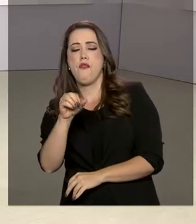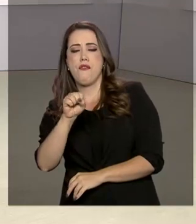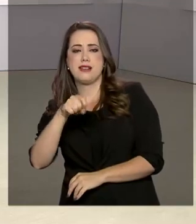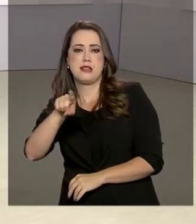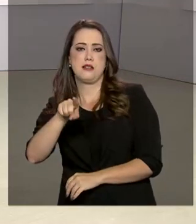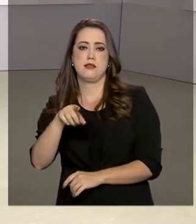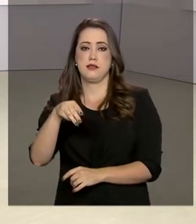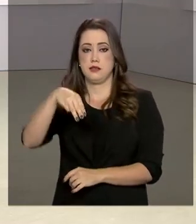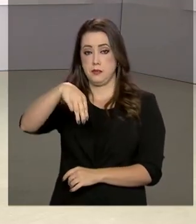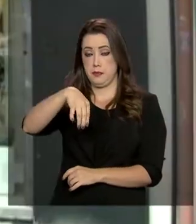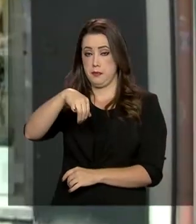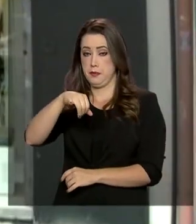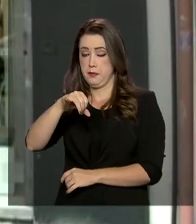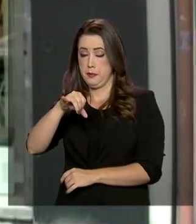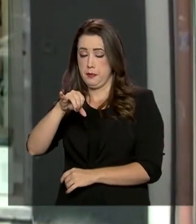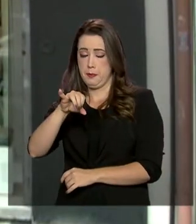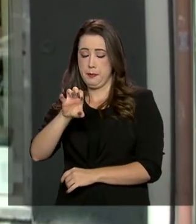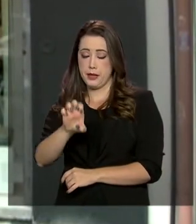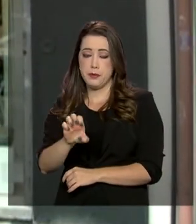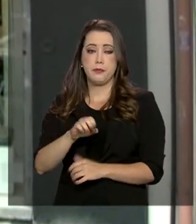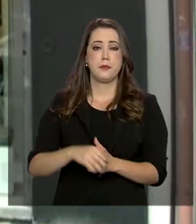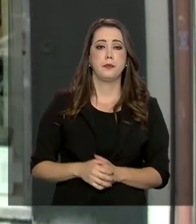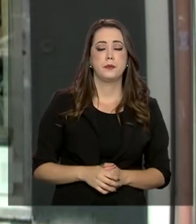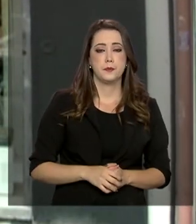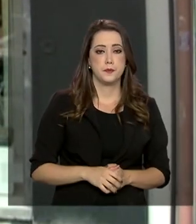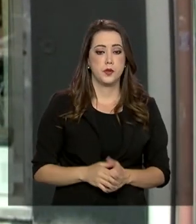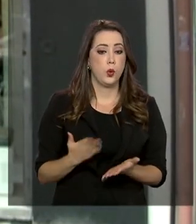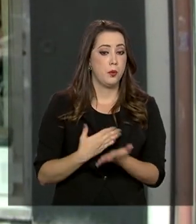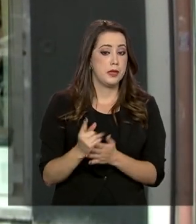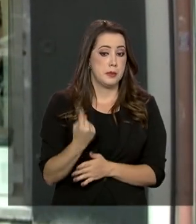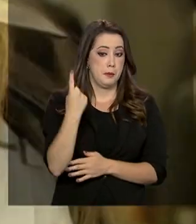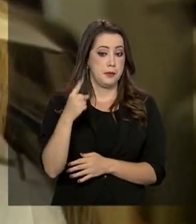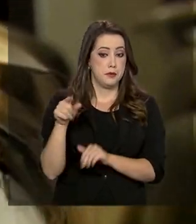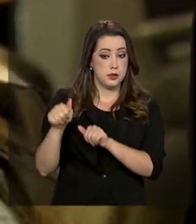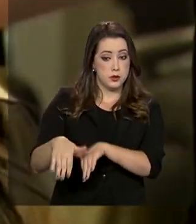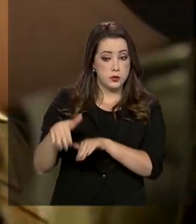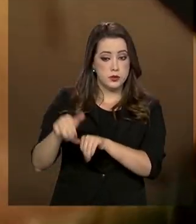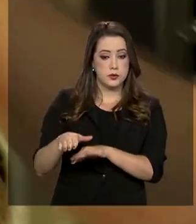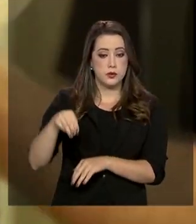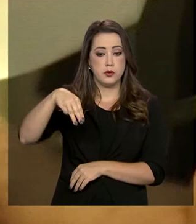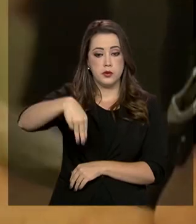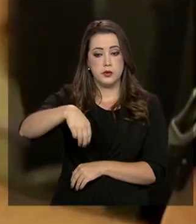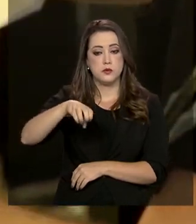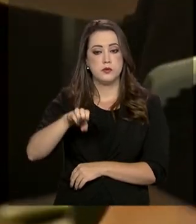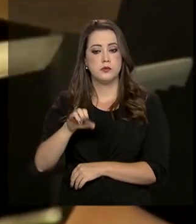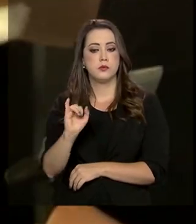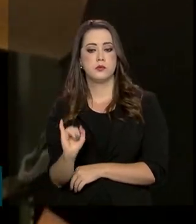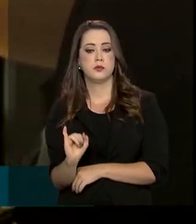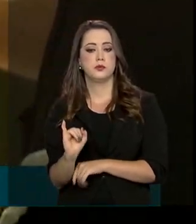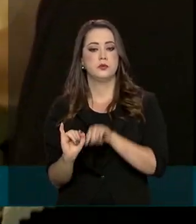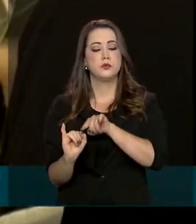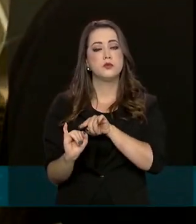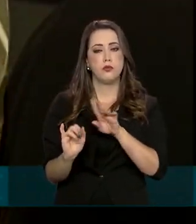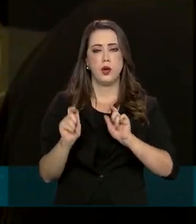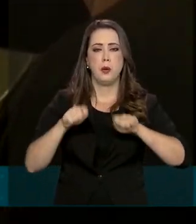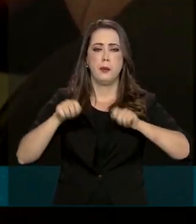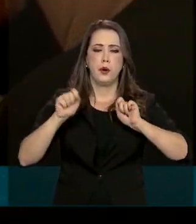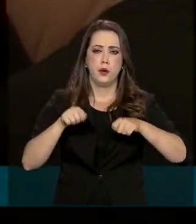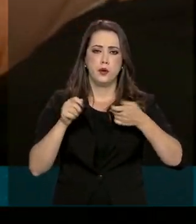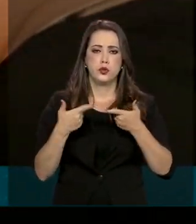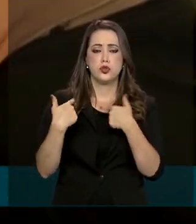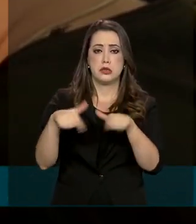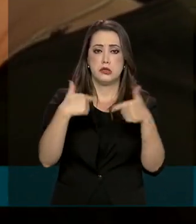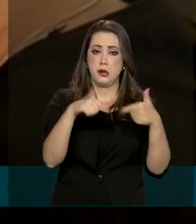individuais. A partir de 1º de setembro, o microempreendedor individual vai poder